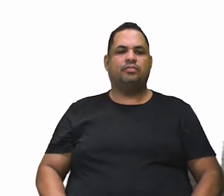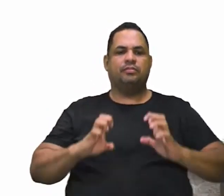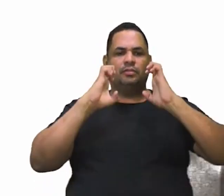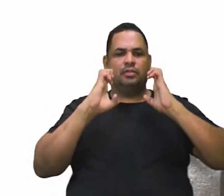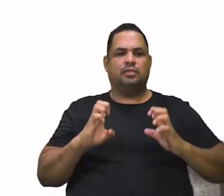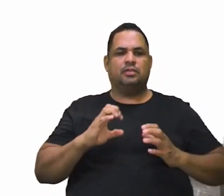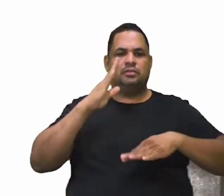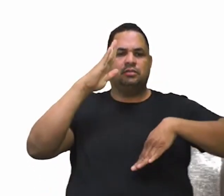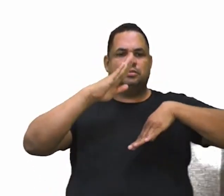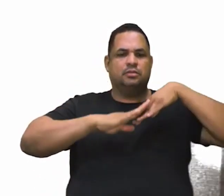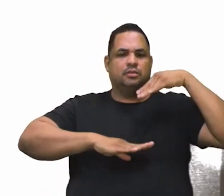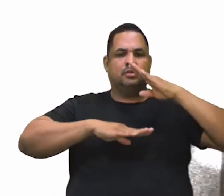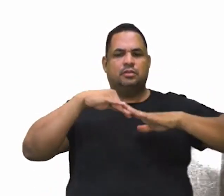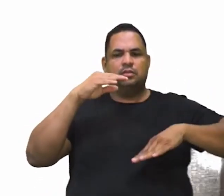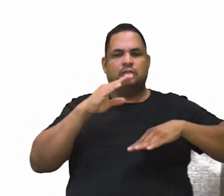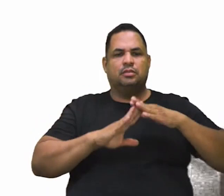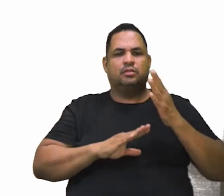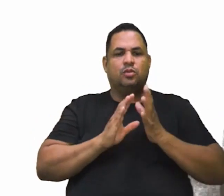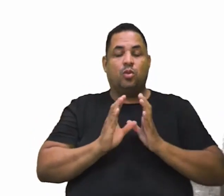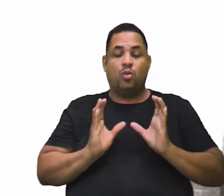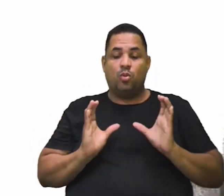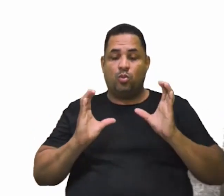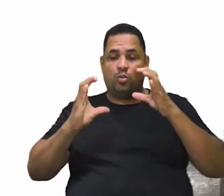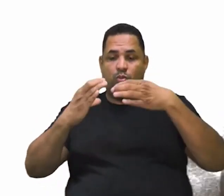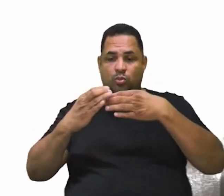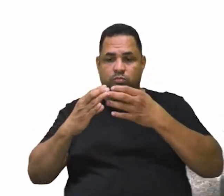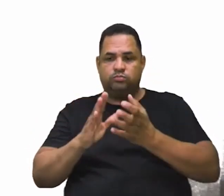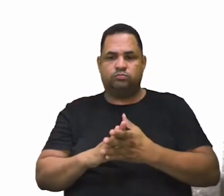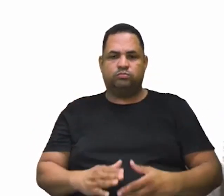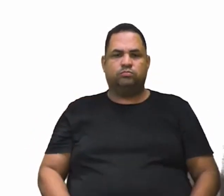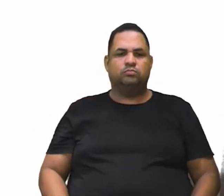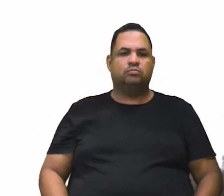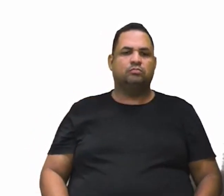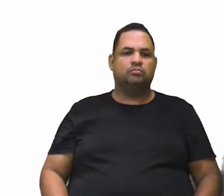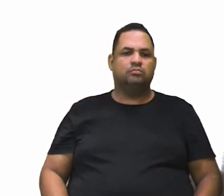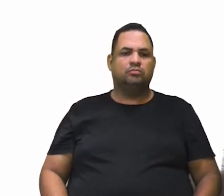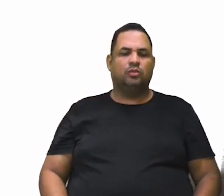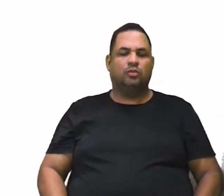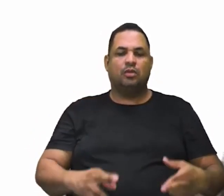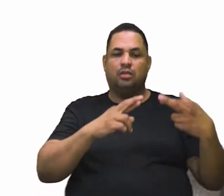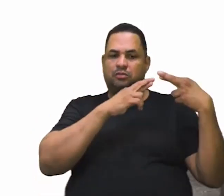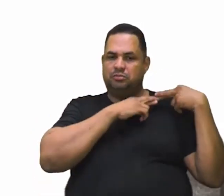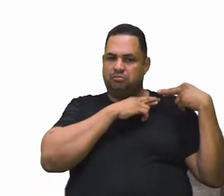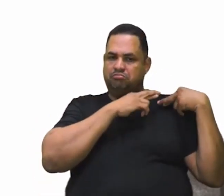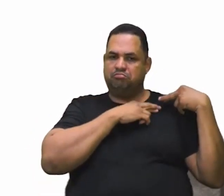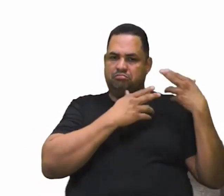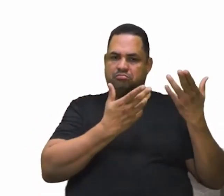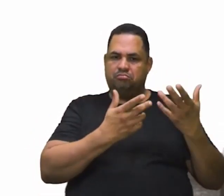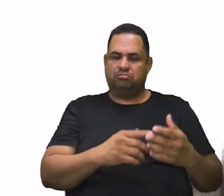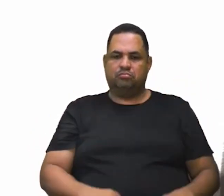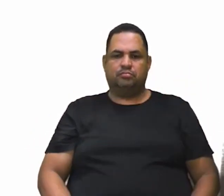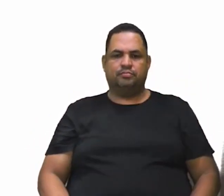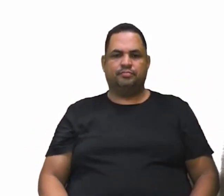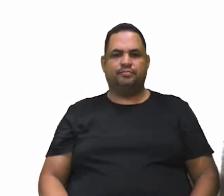Ética profissional ou ética coletiva ou ética da responsabilidade, gente?